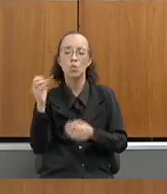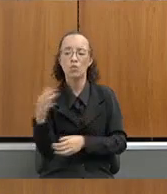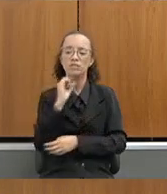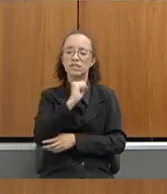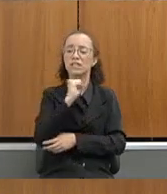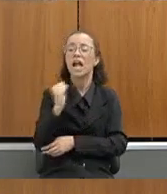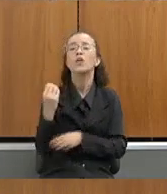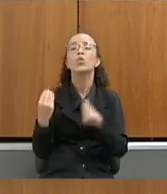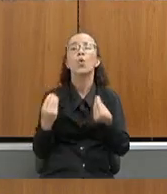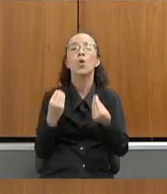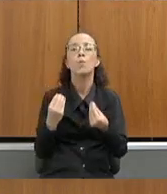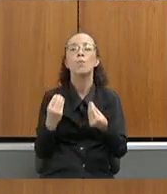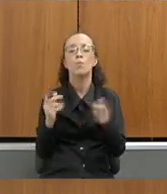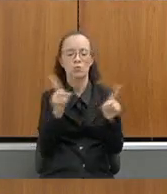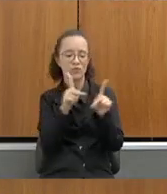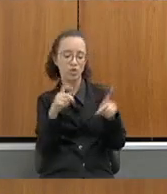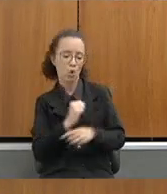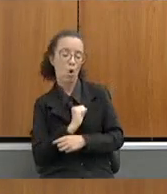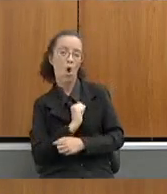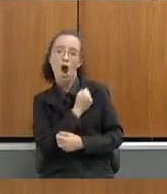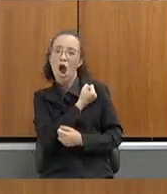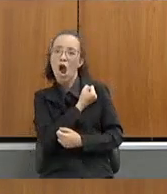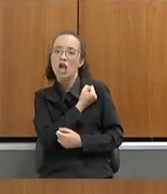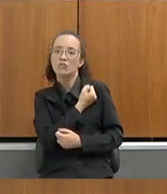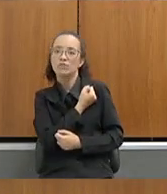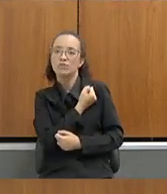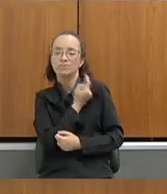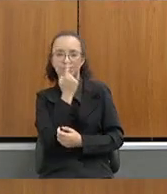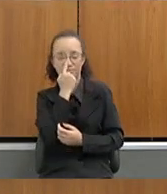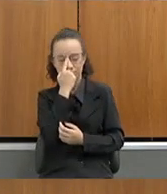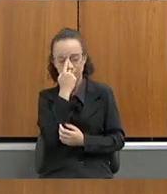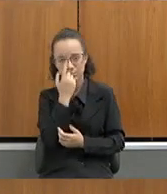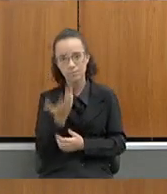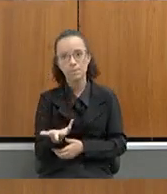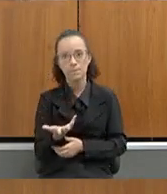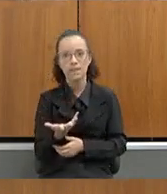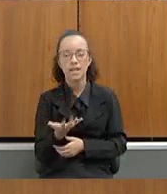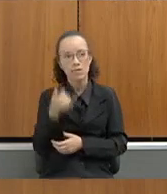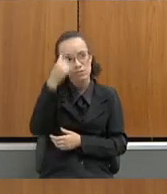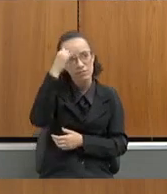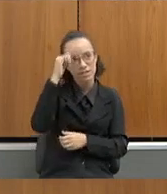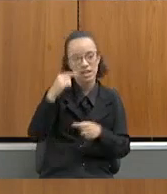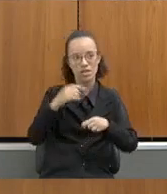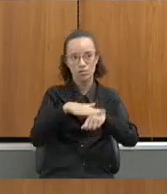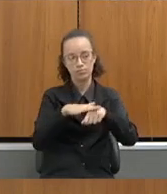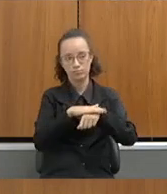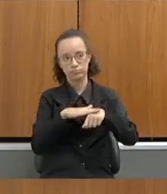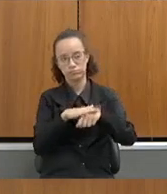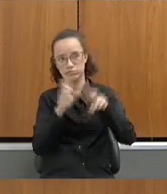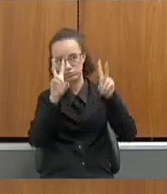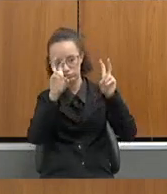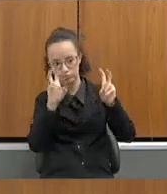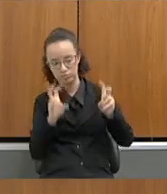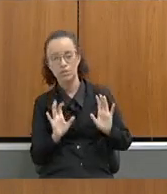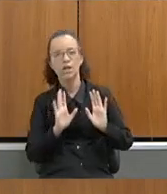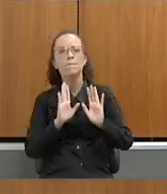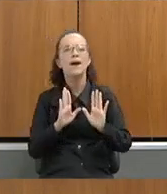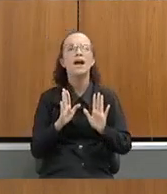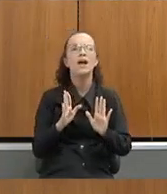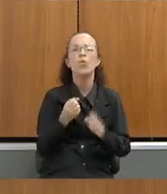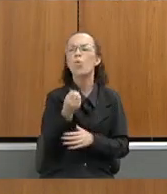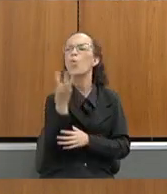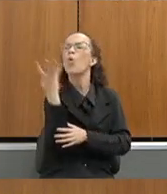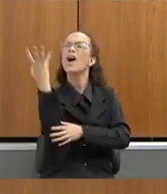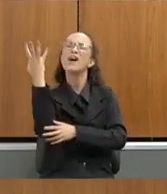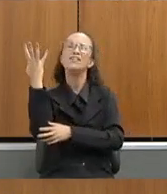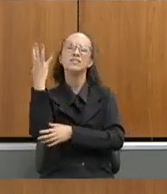É o ódio ao professor. Eu não trouxe, porque também não achei pertinente a nossa audiência, mas quantas representações